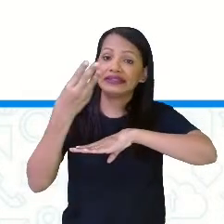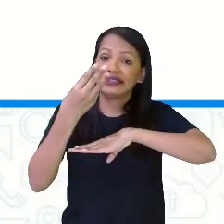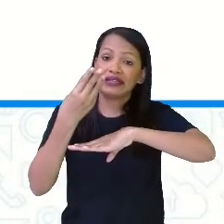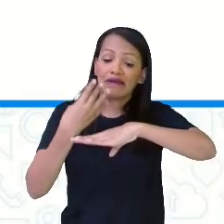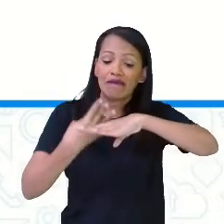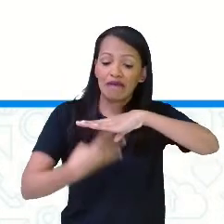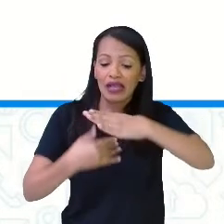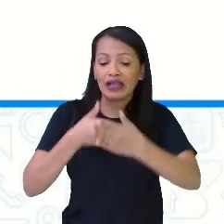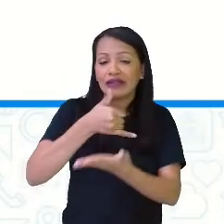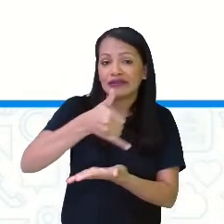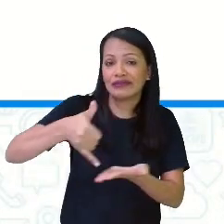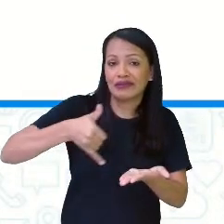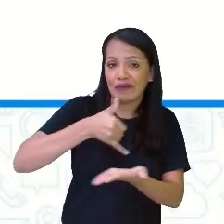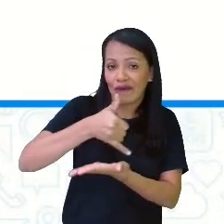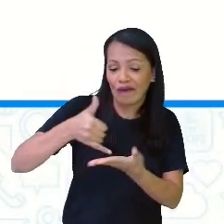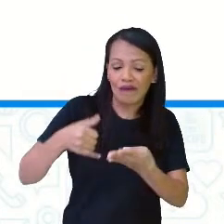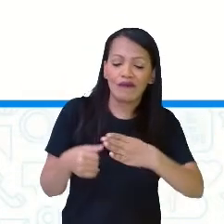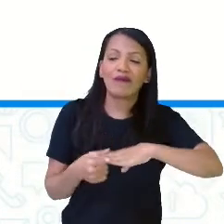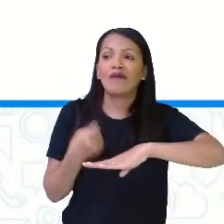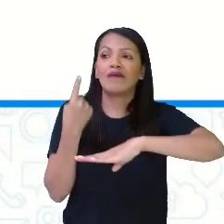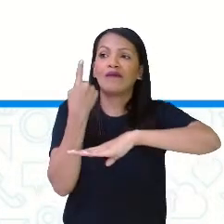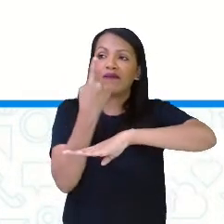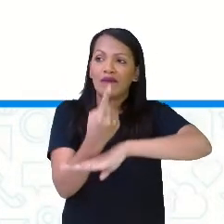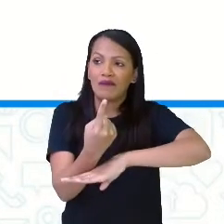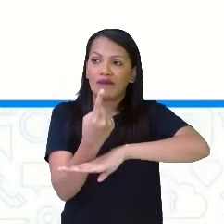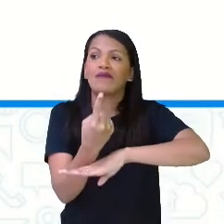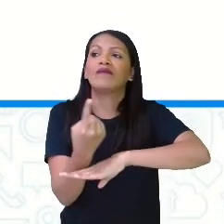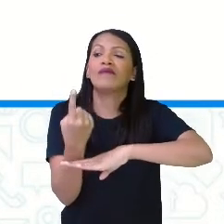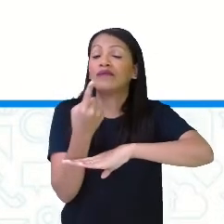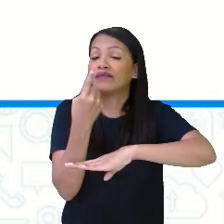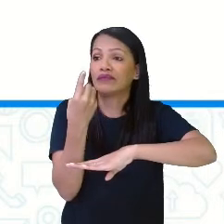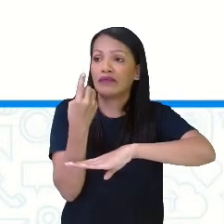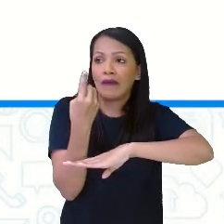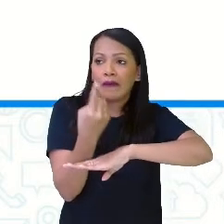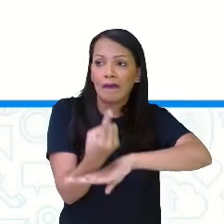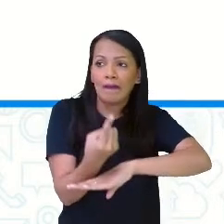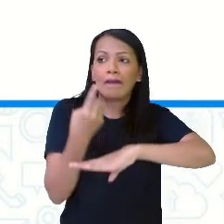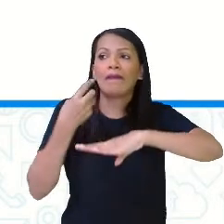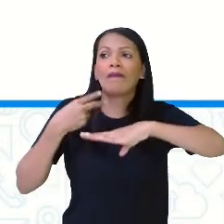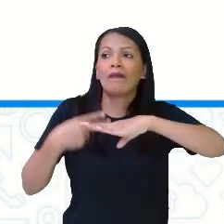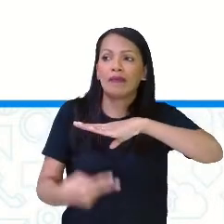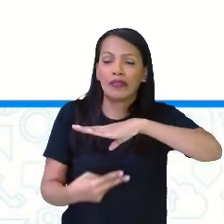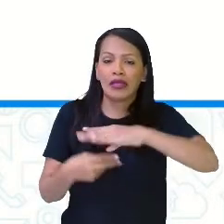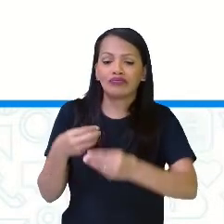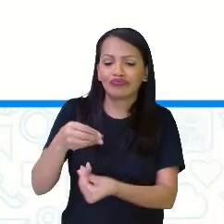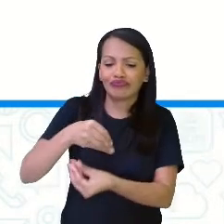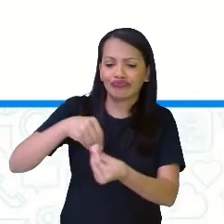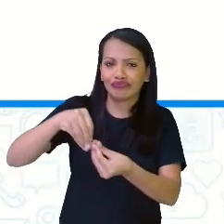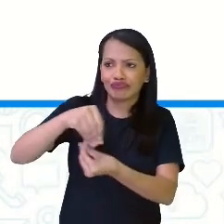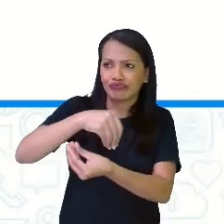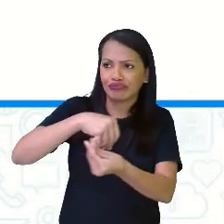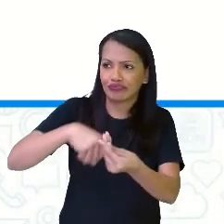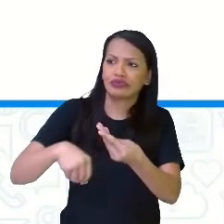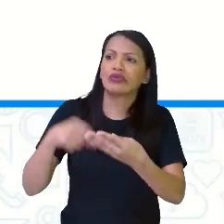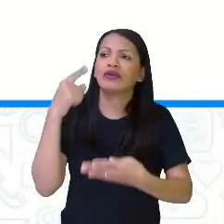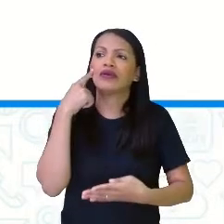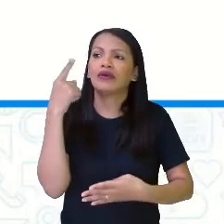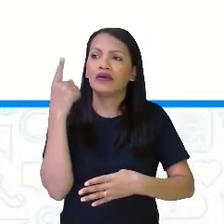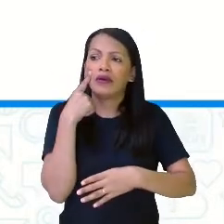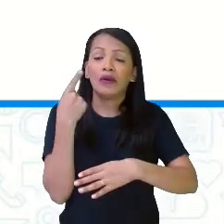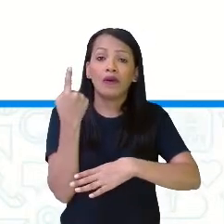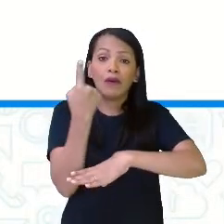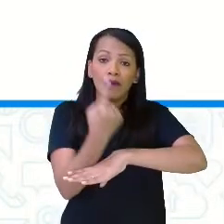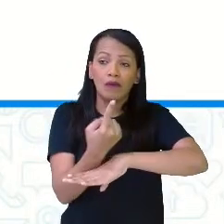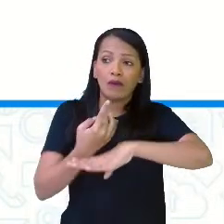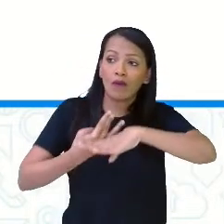óleo, um meio de xícara de farinha de trigo, um quarto de xícara de leite, três quartos de xícara de chocolate